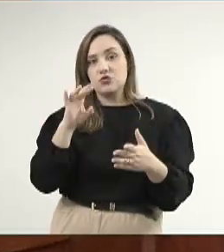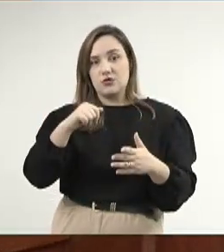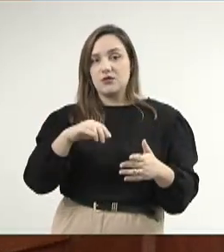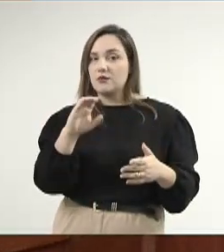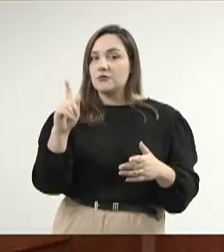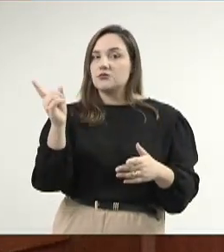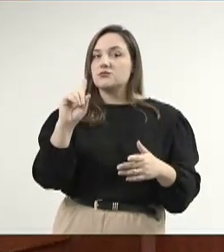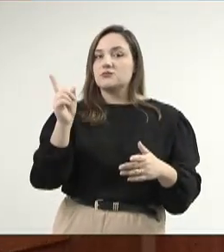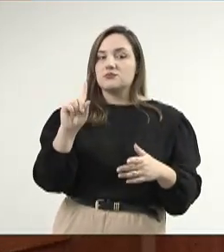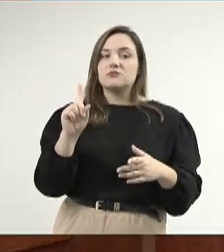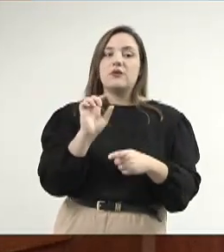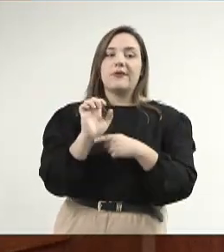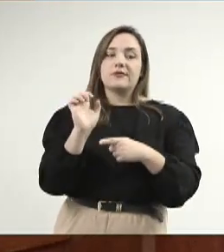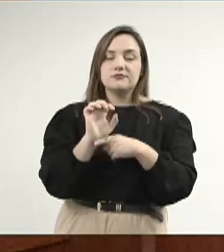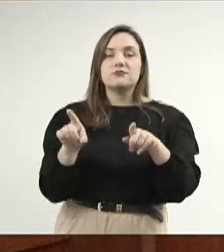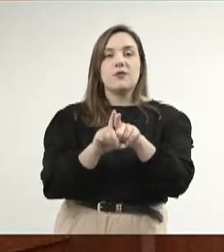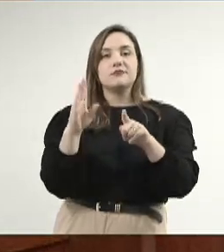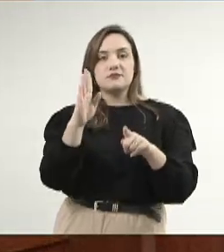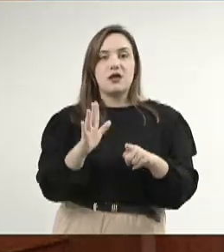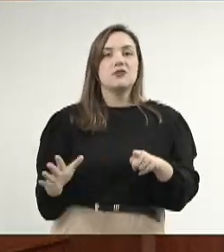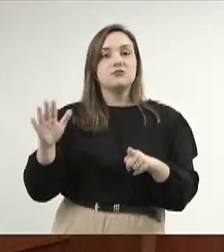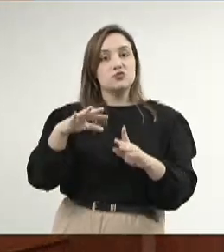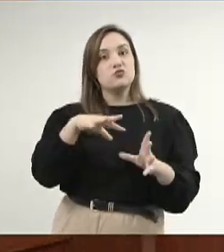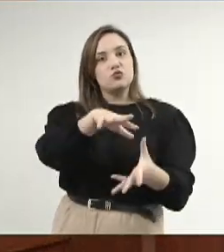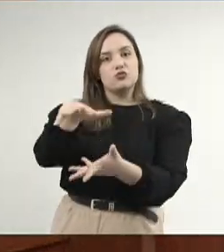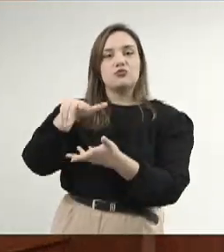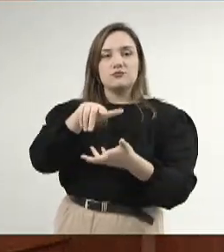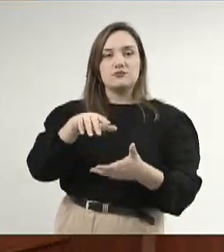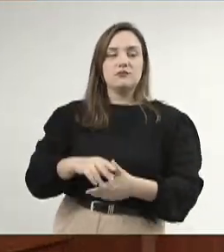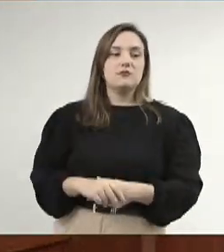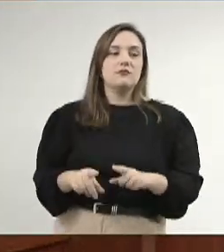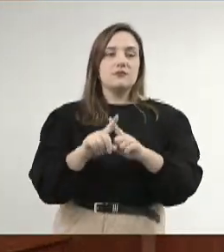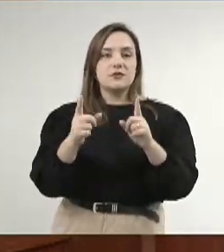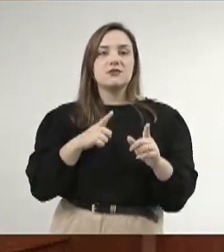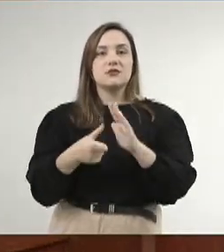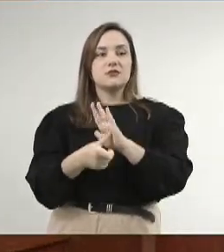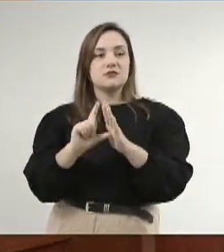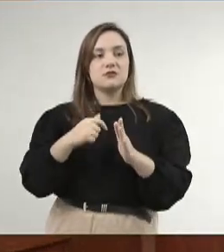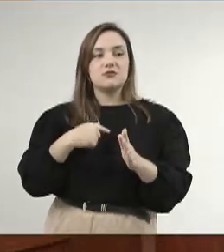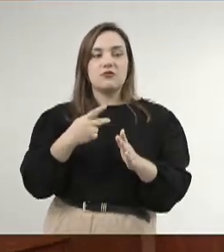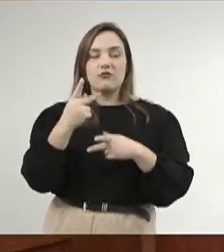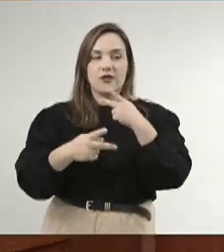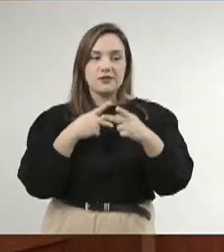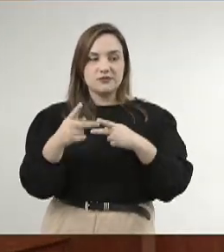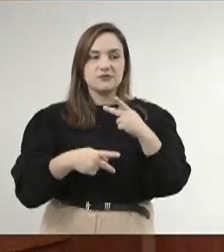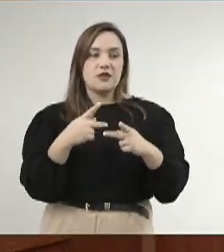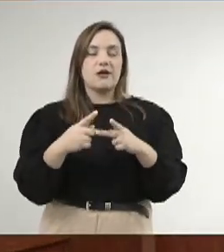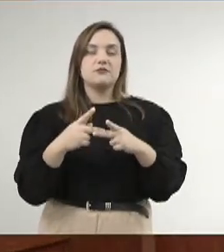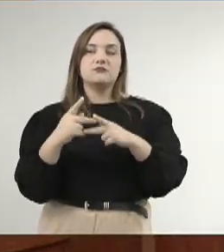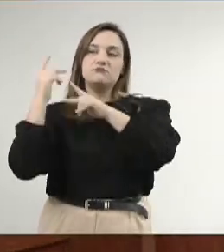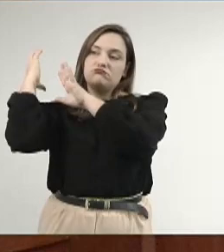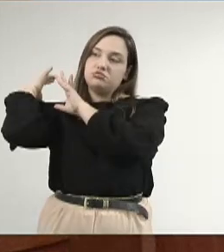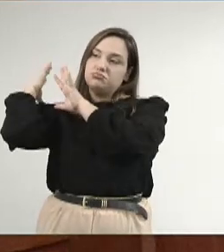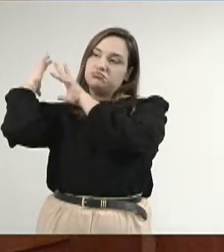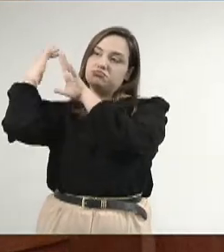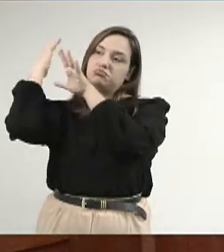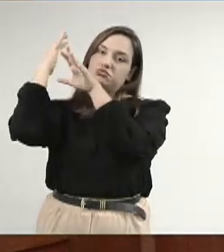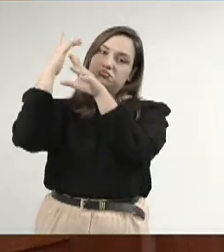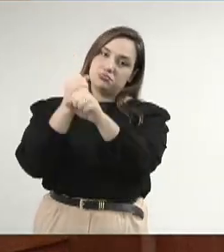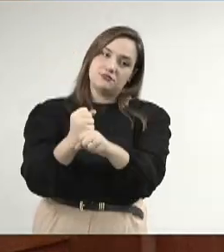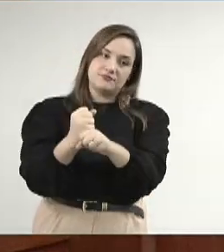Campo Grande, no nosso estado, no Brasil e no mundo inteiro. Mas antes de fazer aqui uma breve retrospectiva